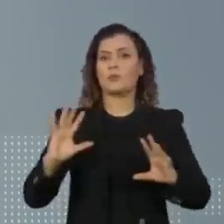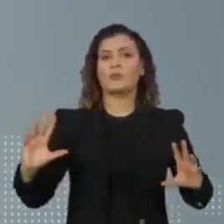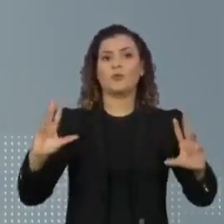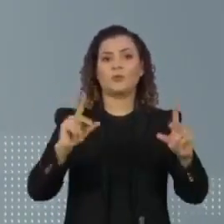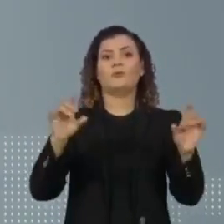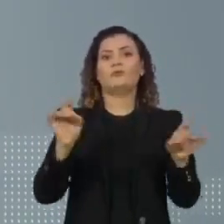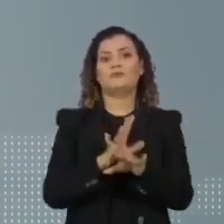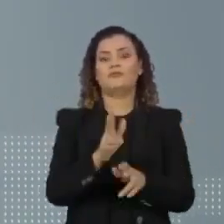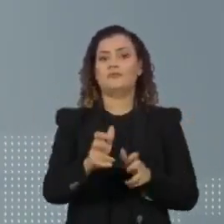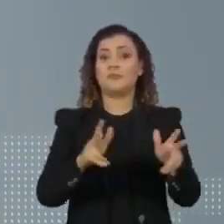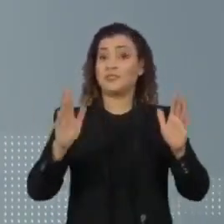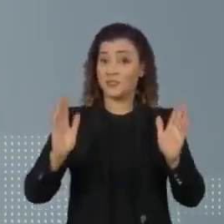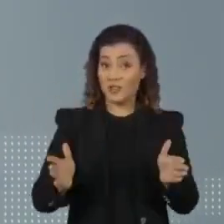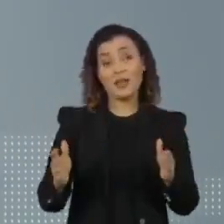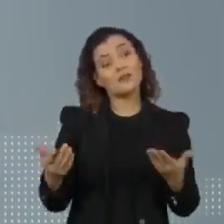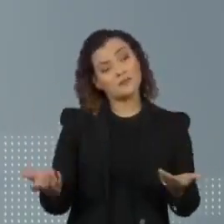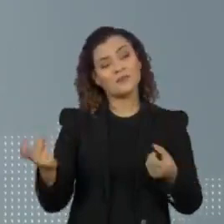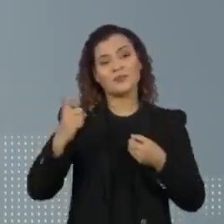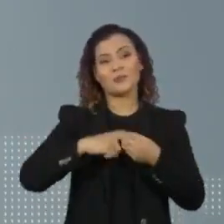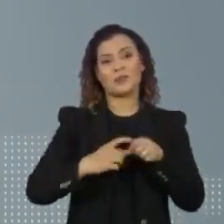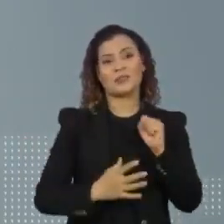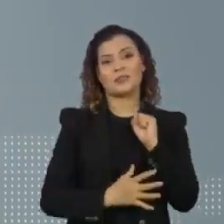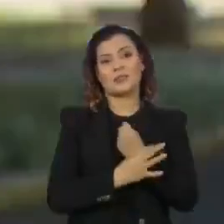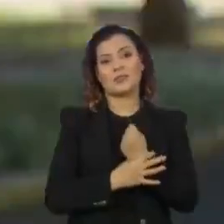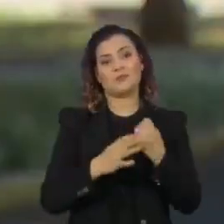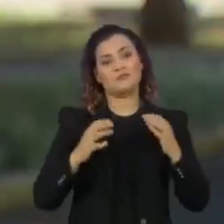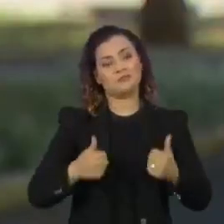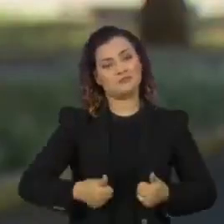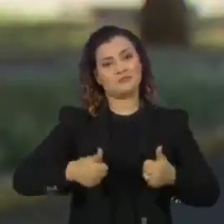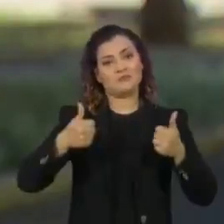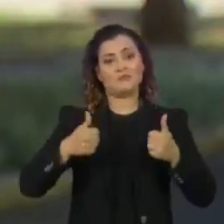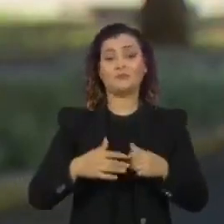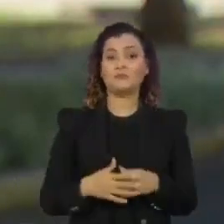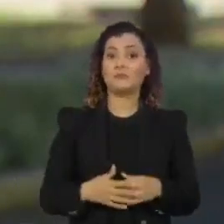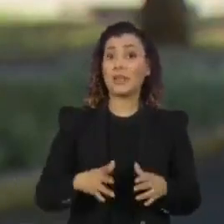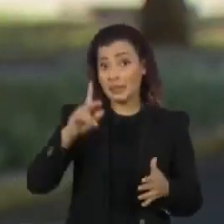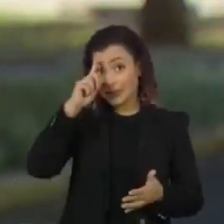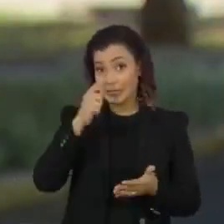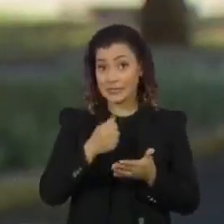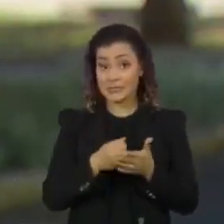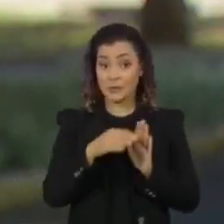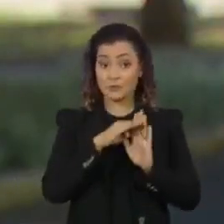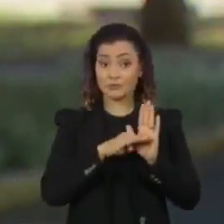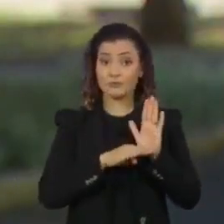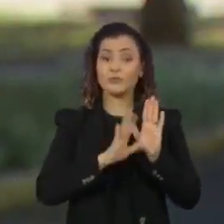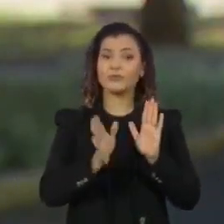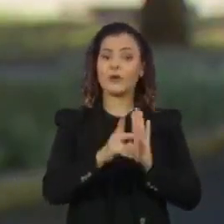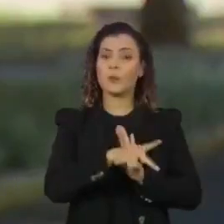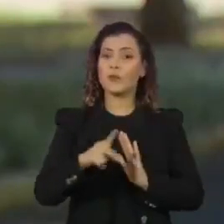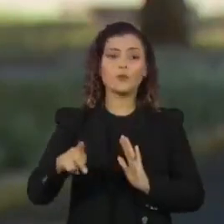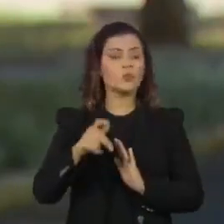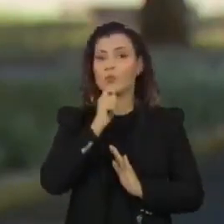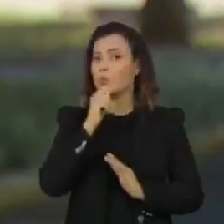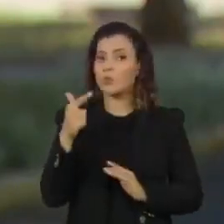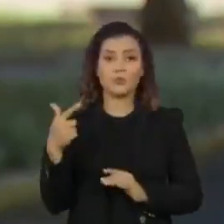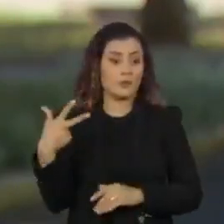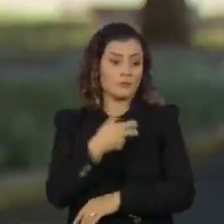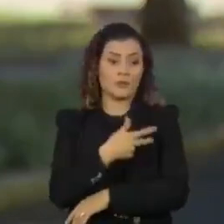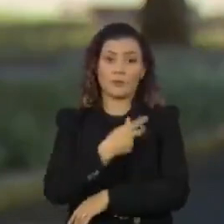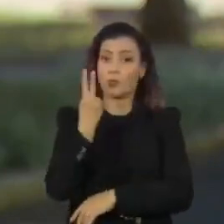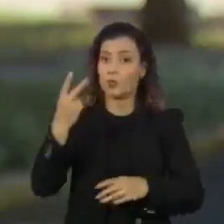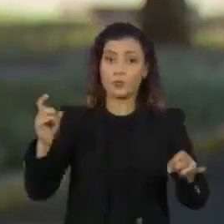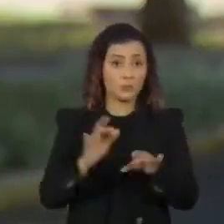vacinados e a gente tem uma volta segura, né? Pela decisão, os professores que não tiveram a